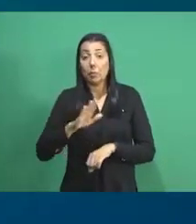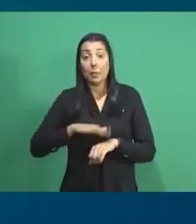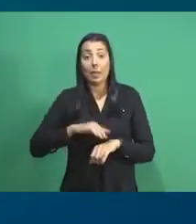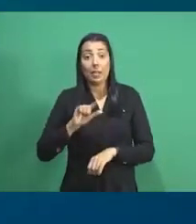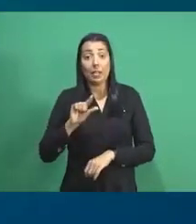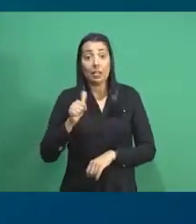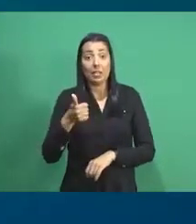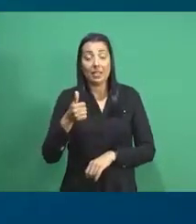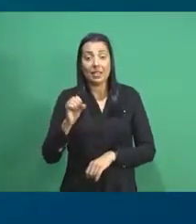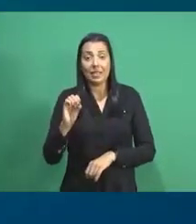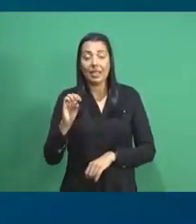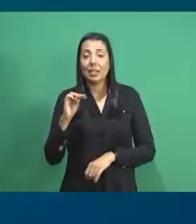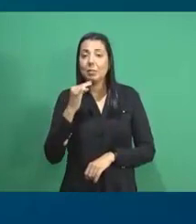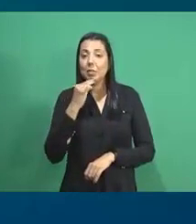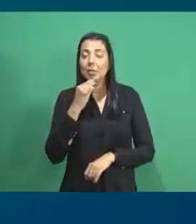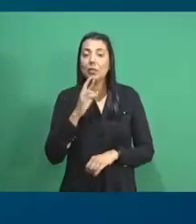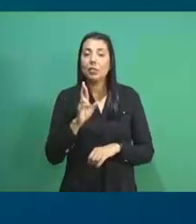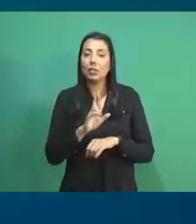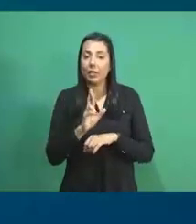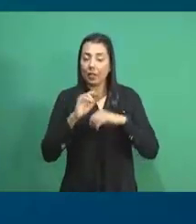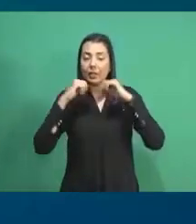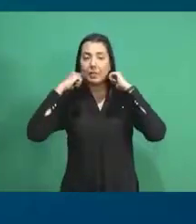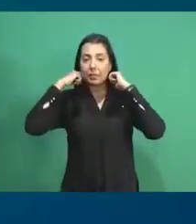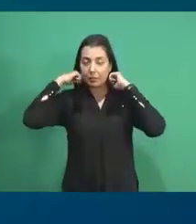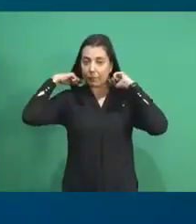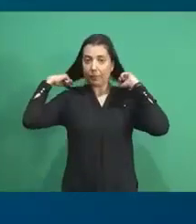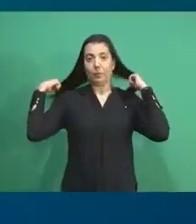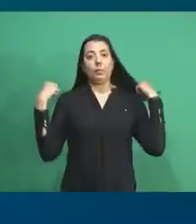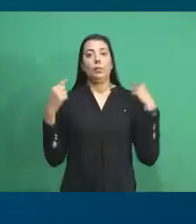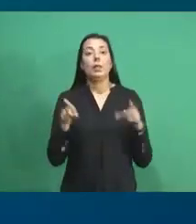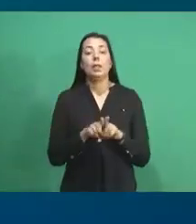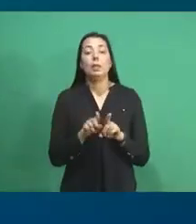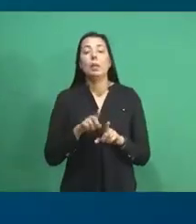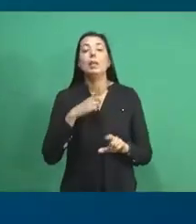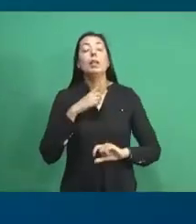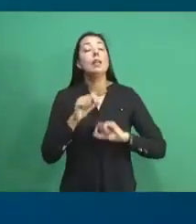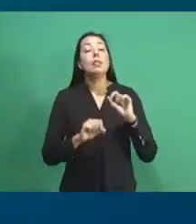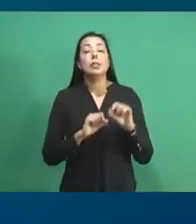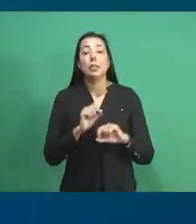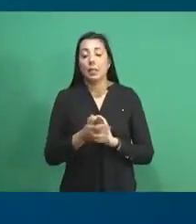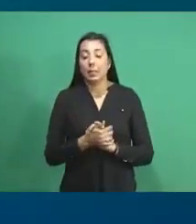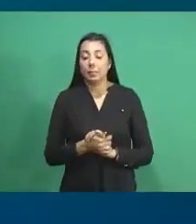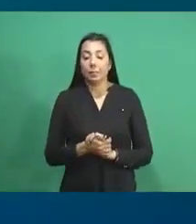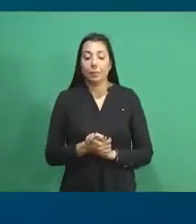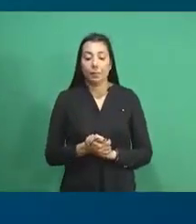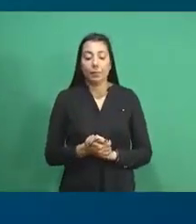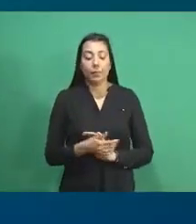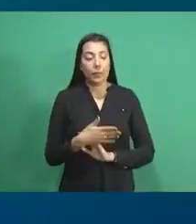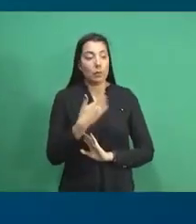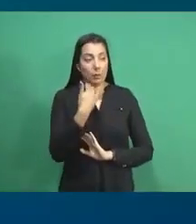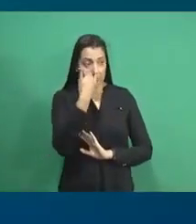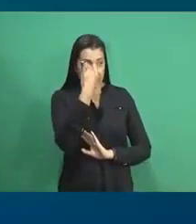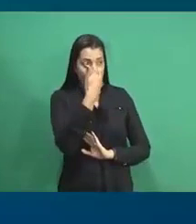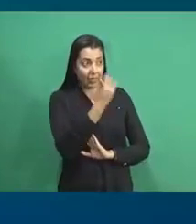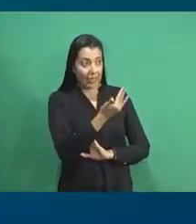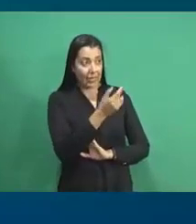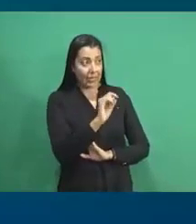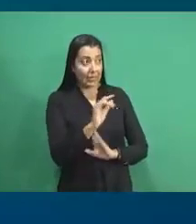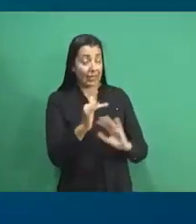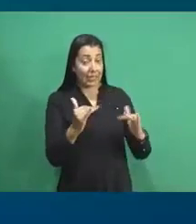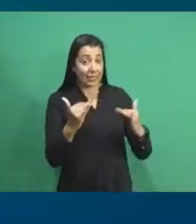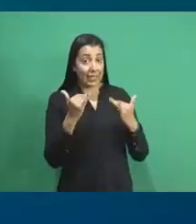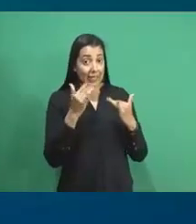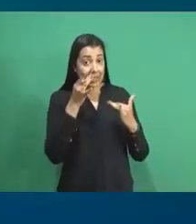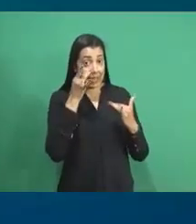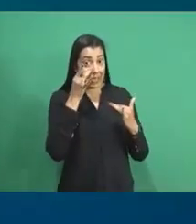100 milhões de reais. Também tivemos uma grata intenção